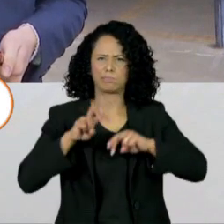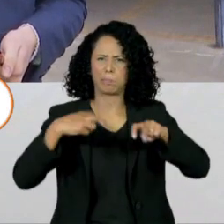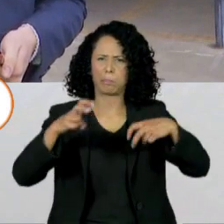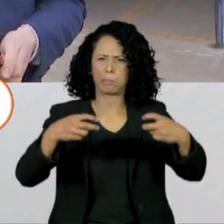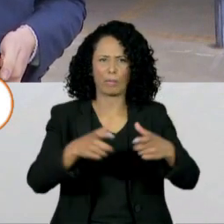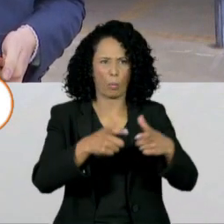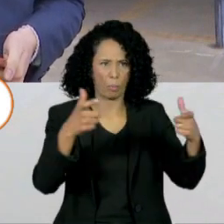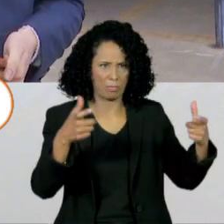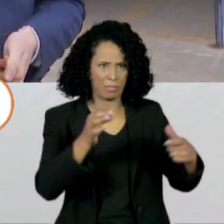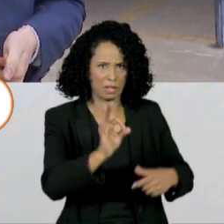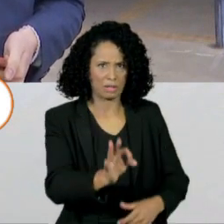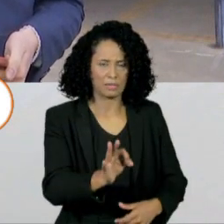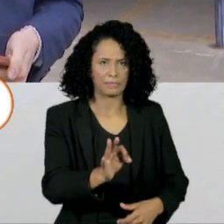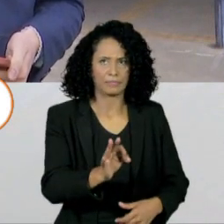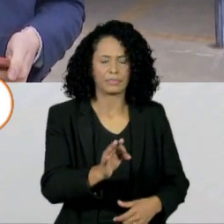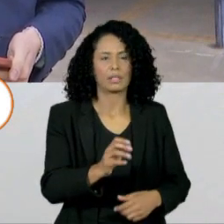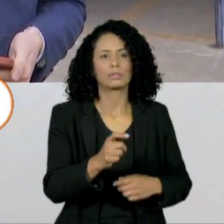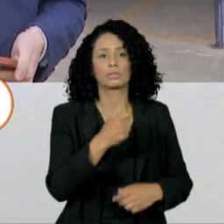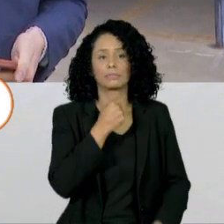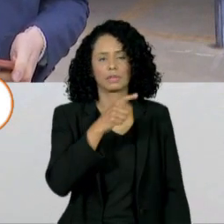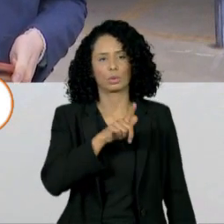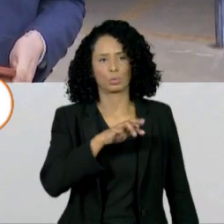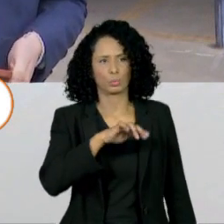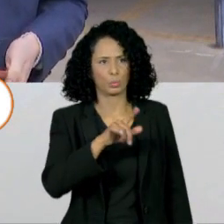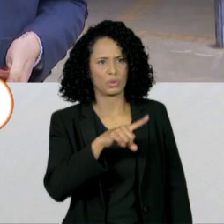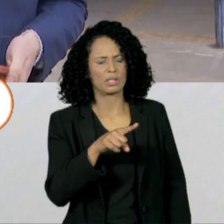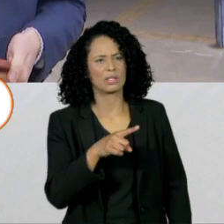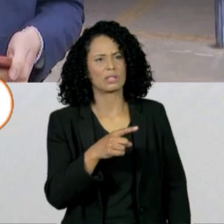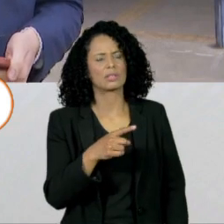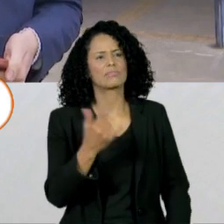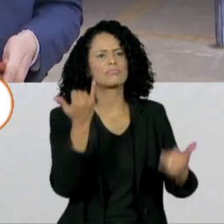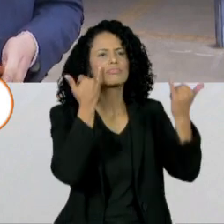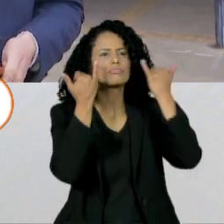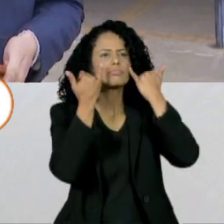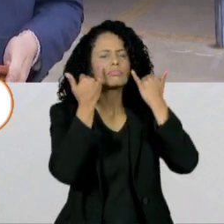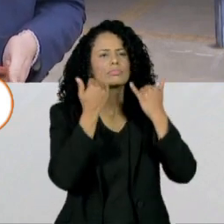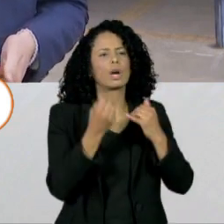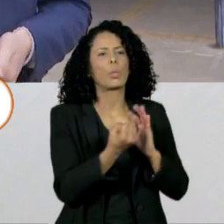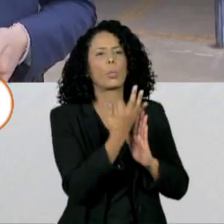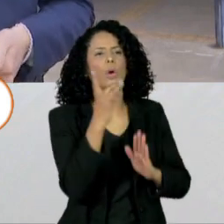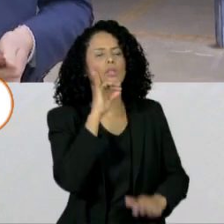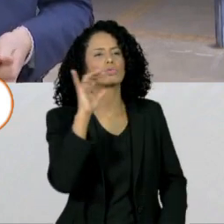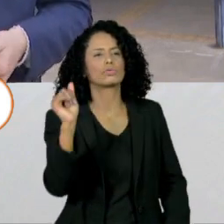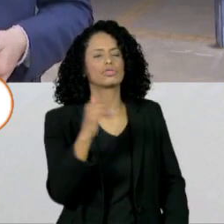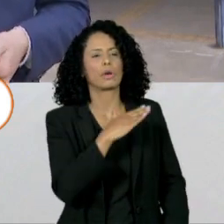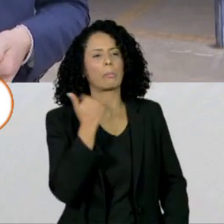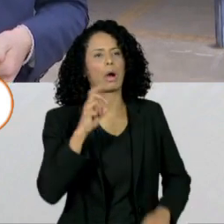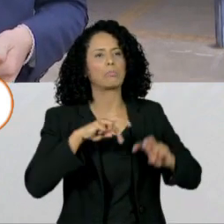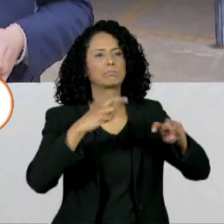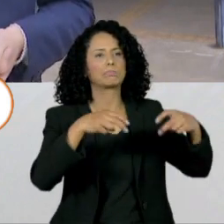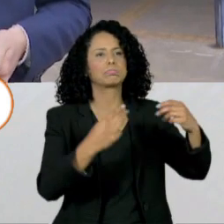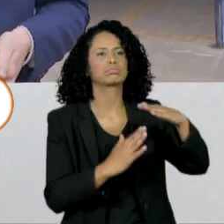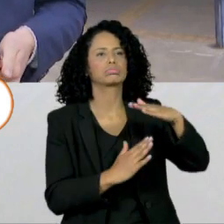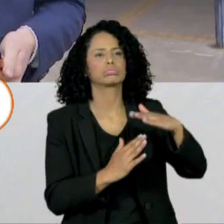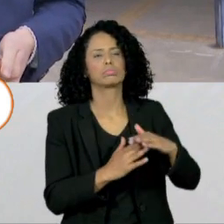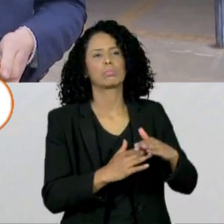está de volta com a gente é o repórter Luiz Turatti. Luiz, há quantos dias a média de mortes tem registrado aumento, hein?